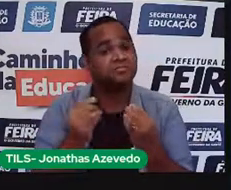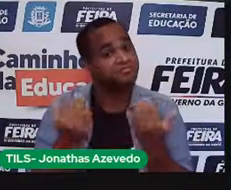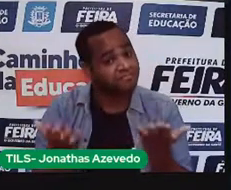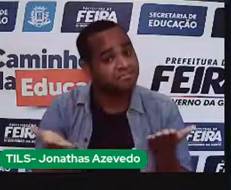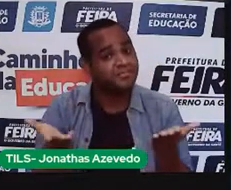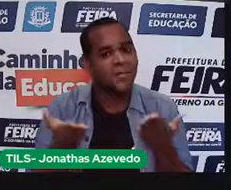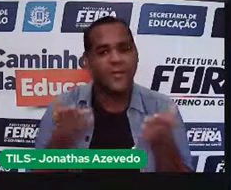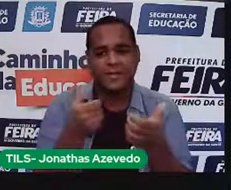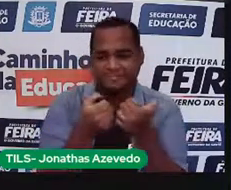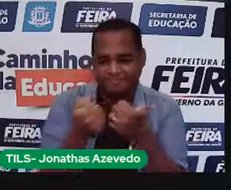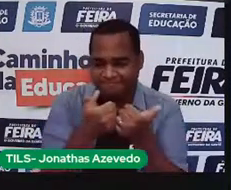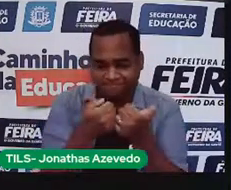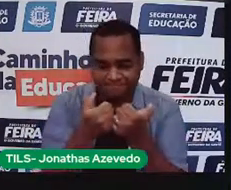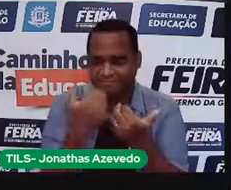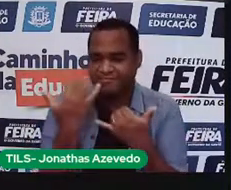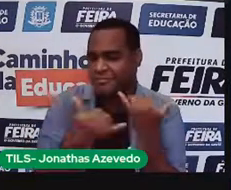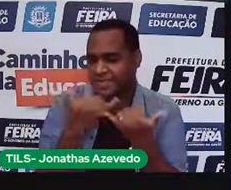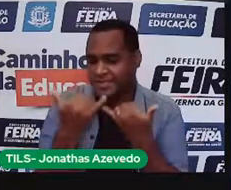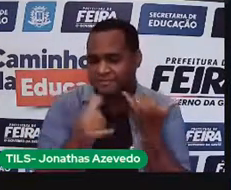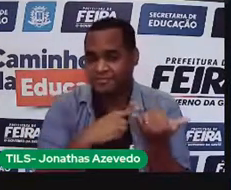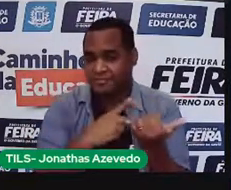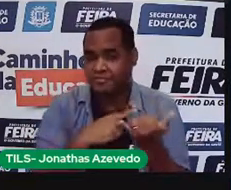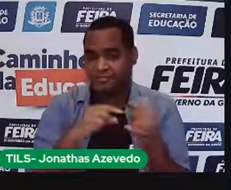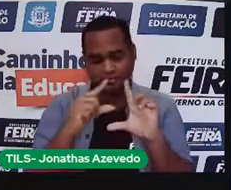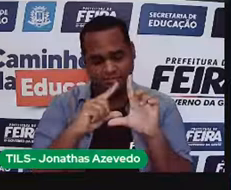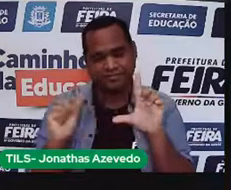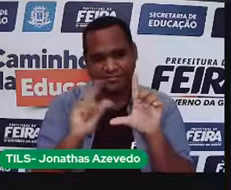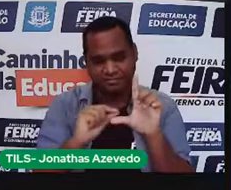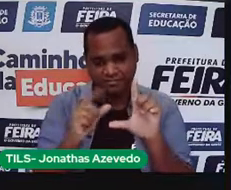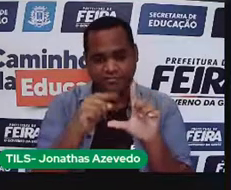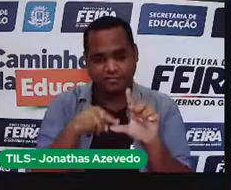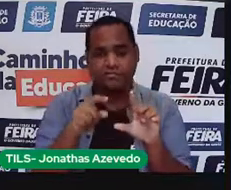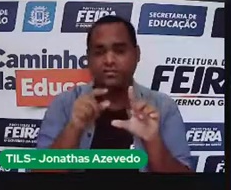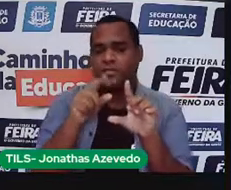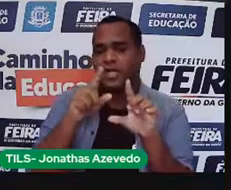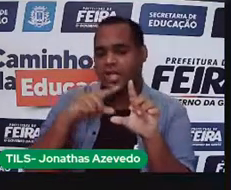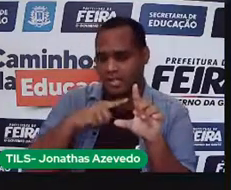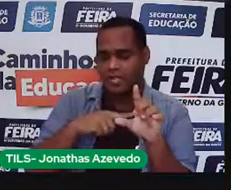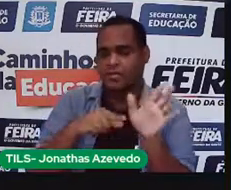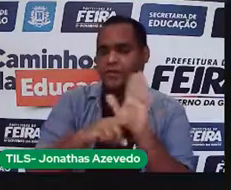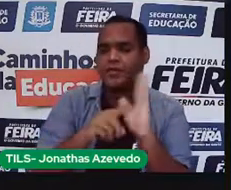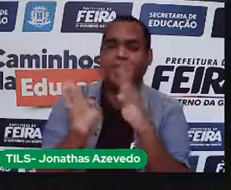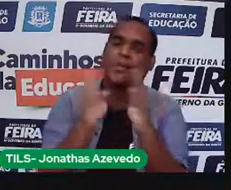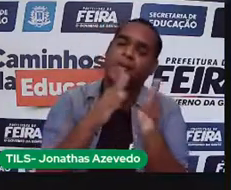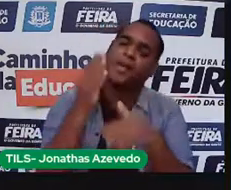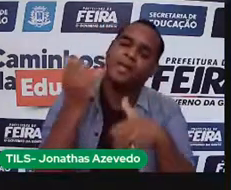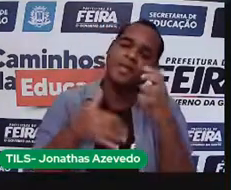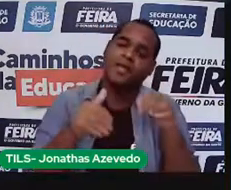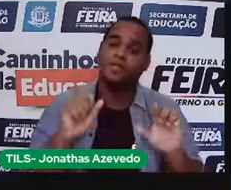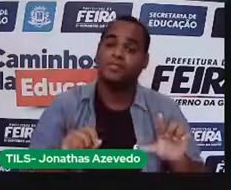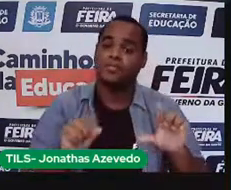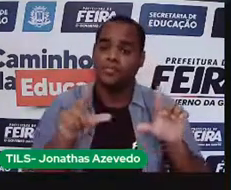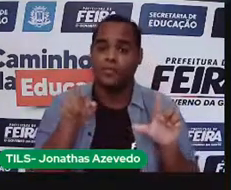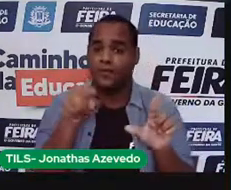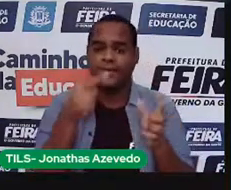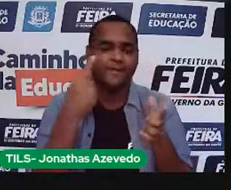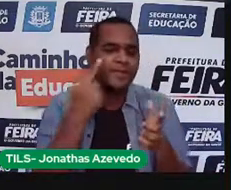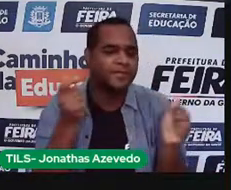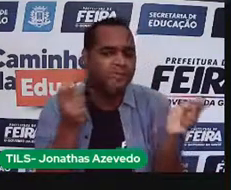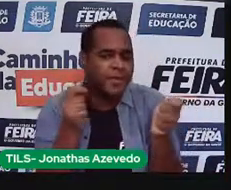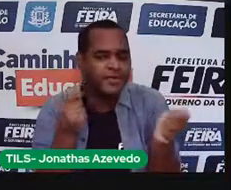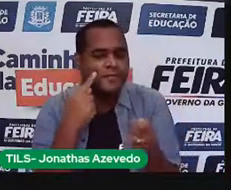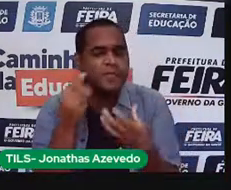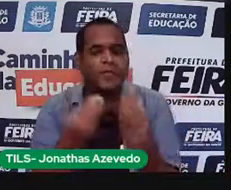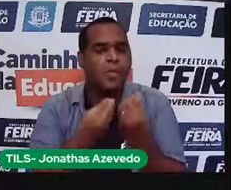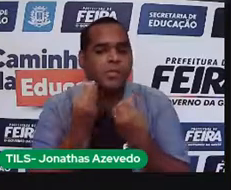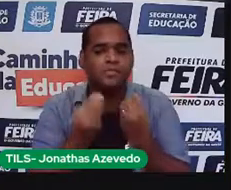preparei esse gamezinho para vocês. O link vai estar aqui na descrição desse vídeo. E eu vou abrir aqui só para vocês verem como é que vai funcionar.